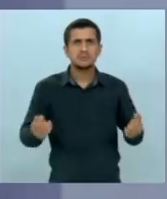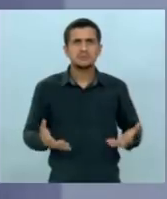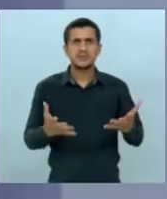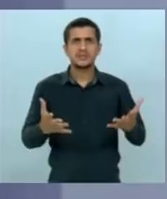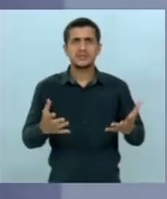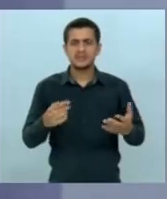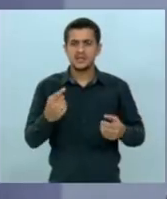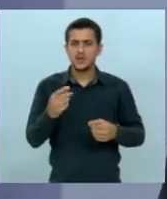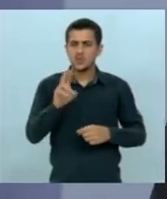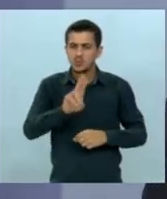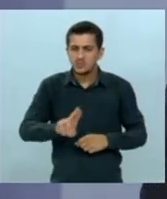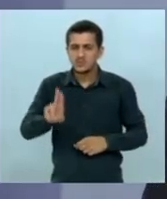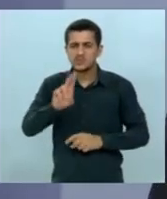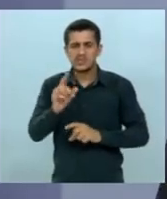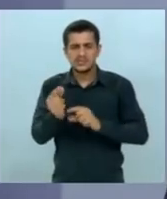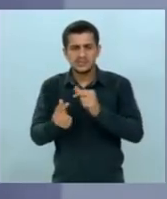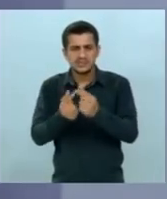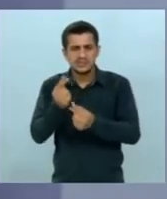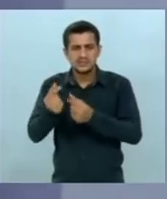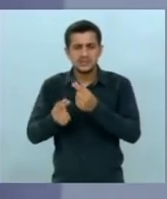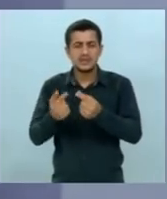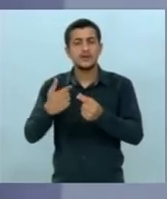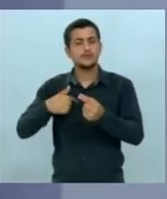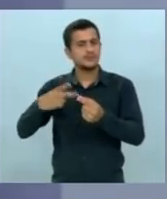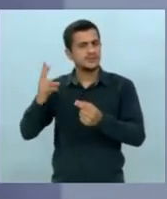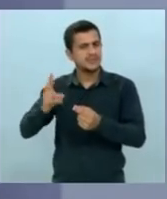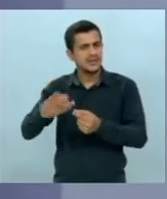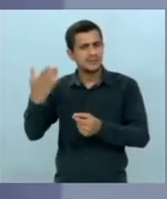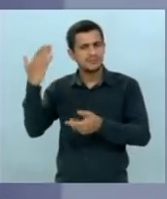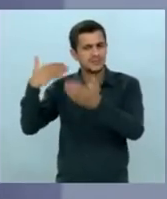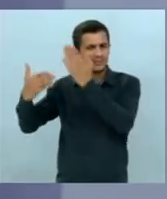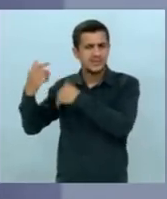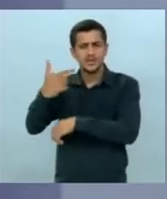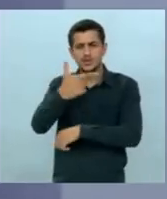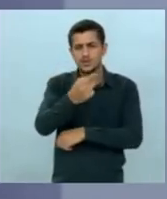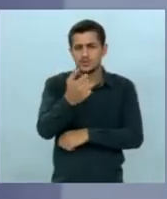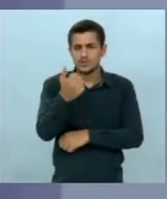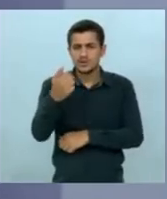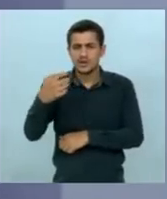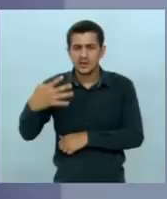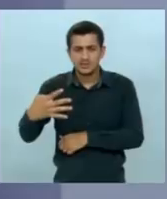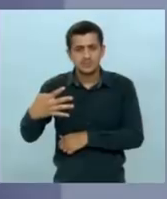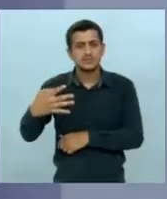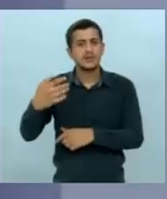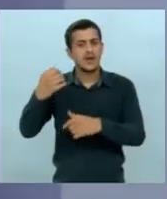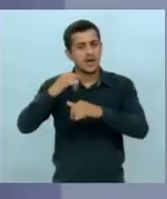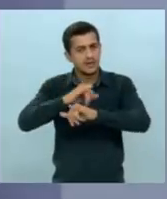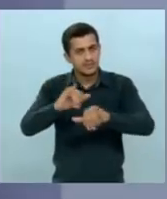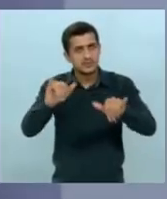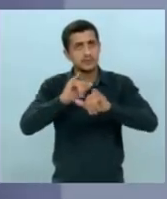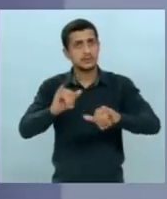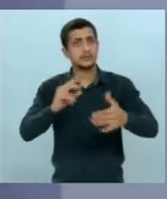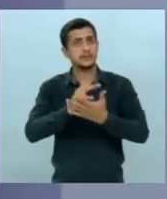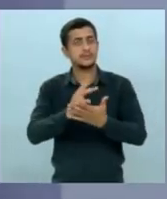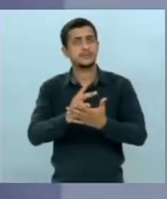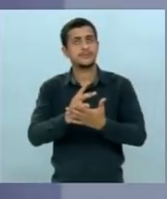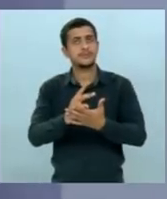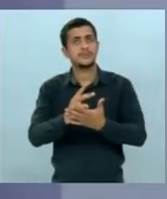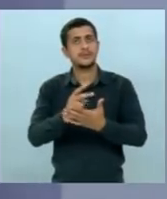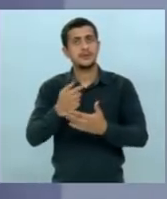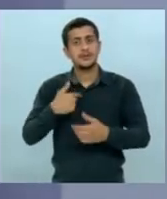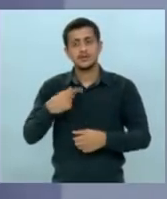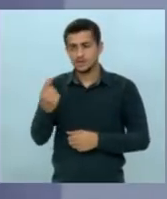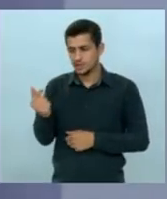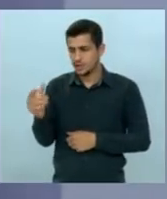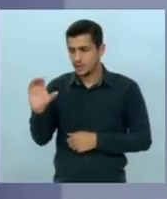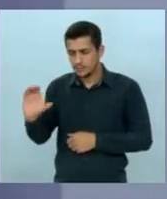sempre me manifestei sobre isso desde as eleições de 2014 e você se lembra disso eu gostaria de ter gasto aquele